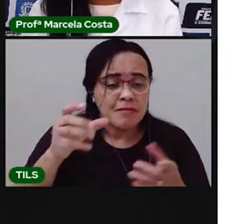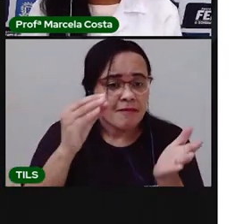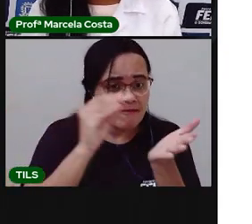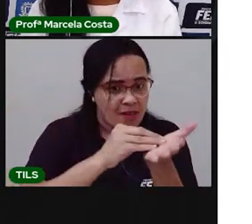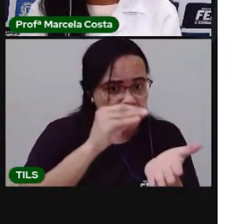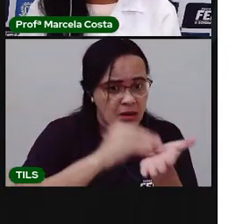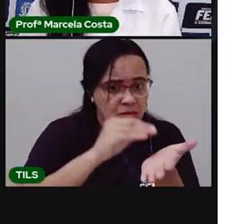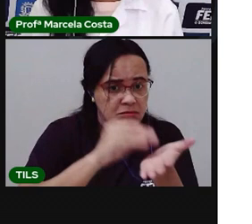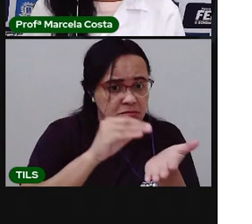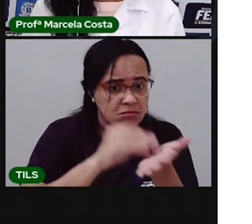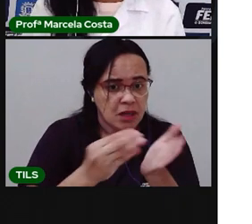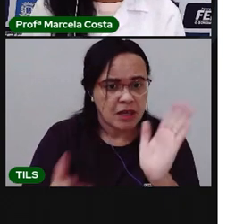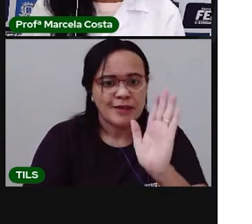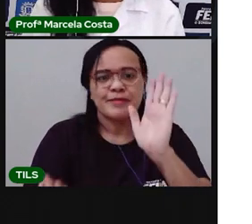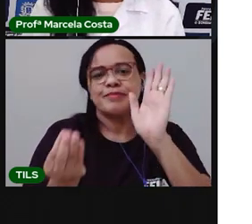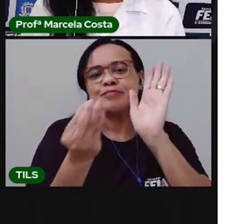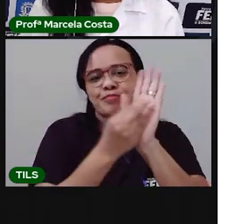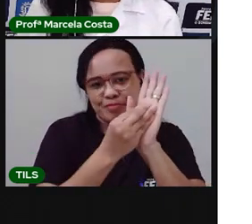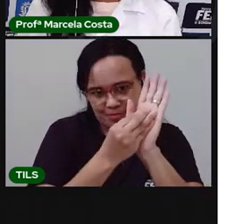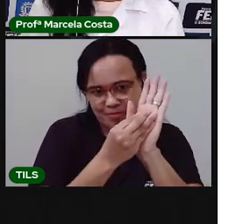faltando. Tá bom?